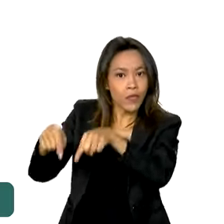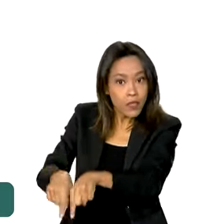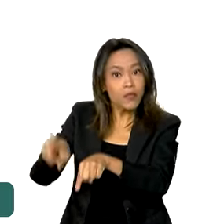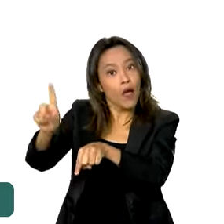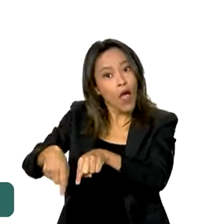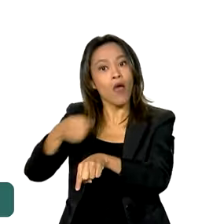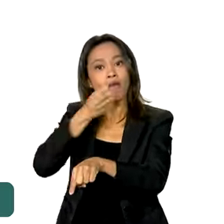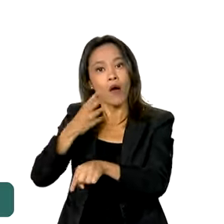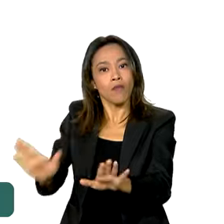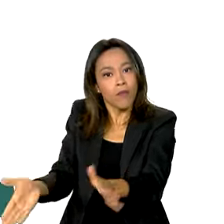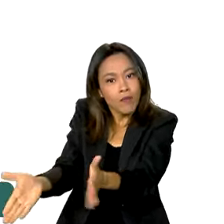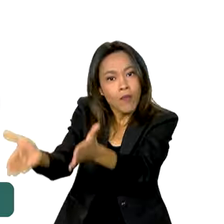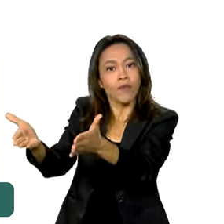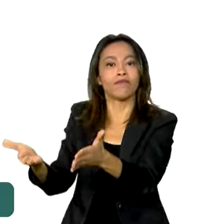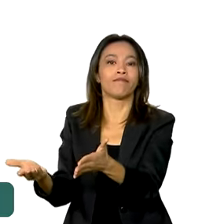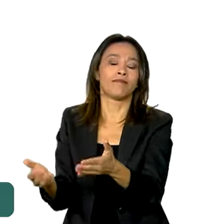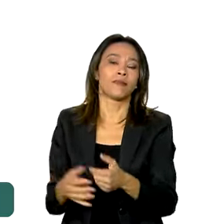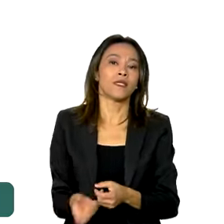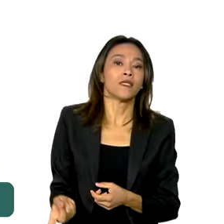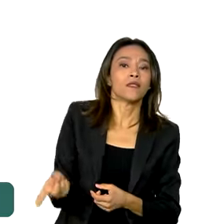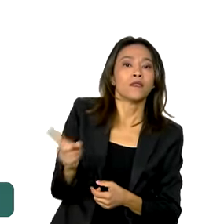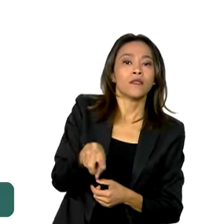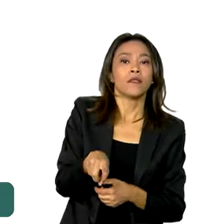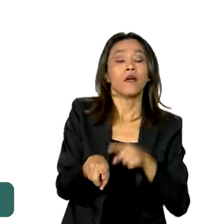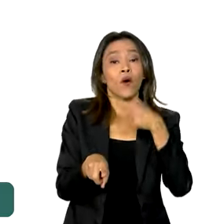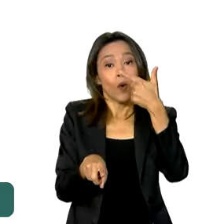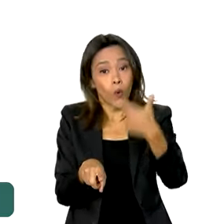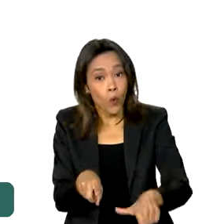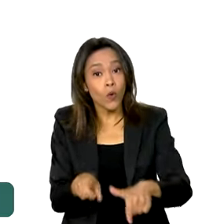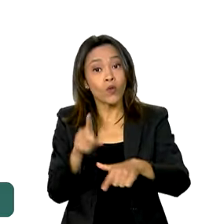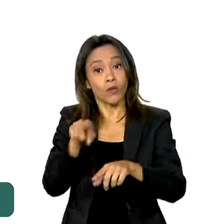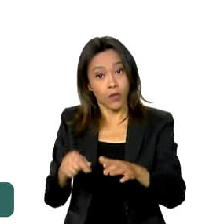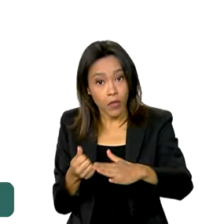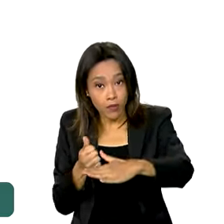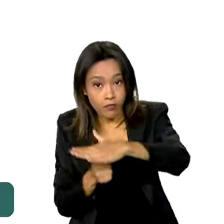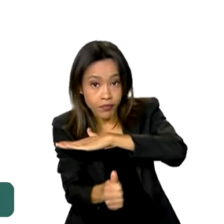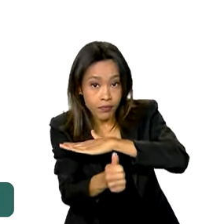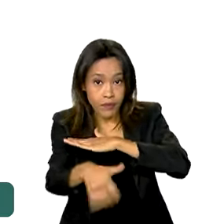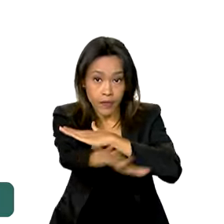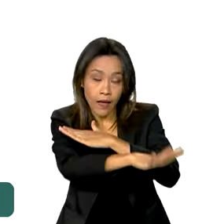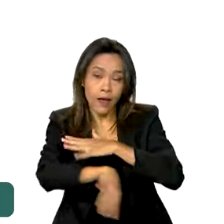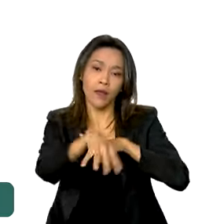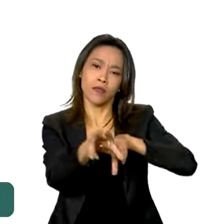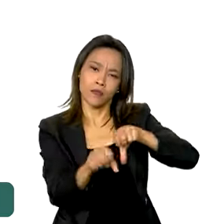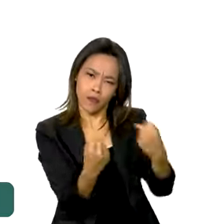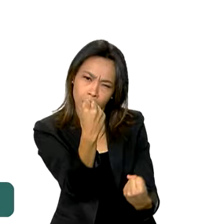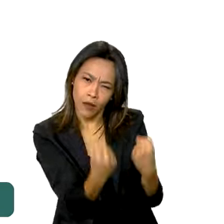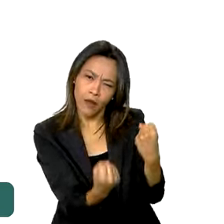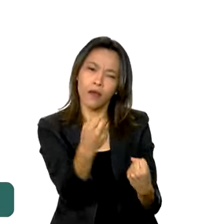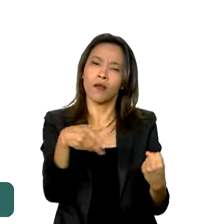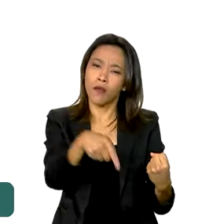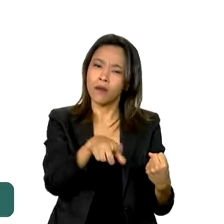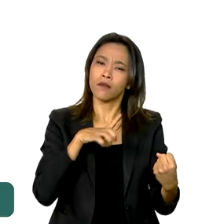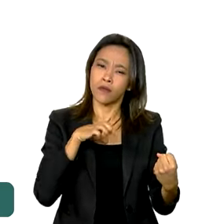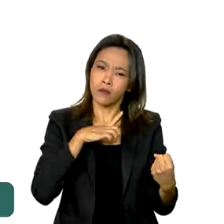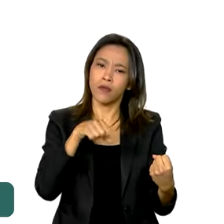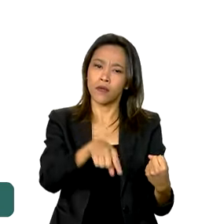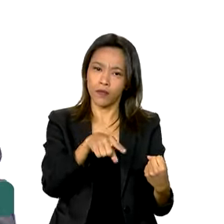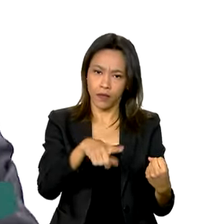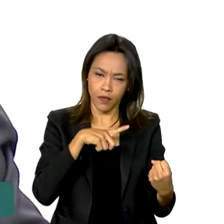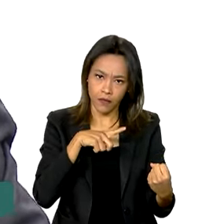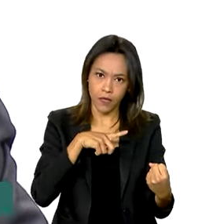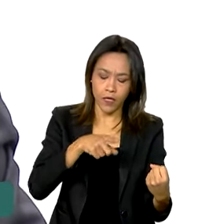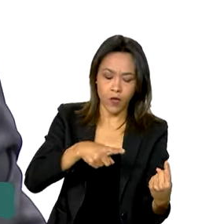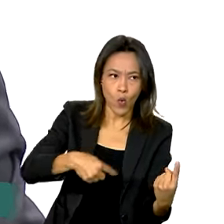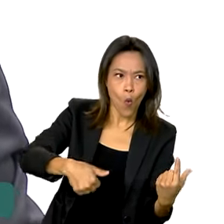de indústria também da construção tem os investimentos do setor automotivo anunciado começam a